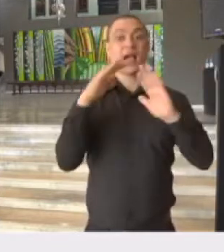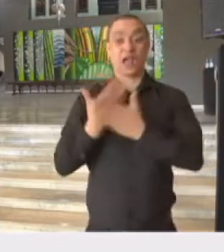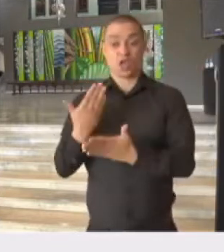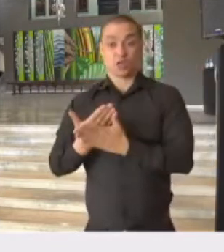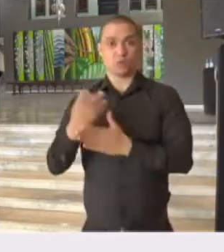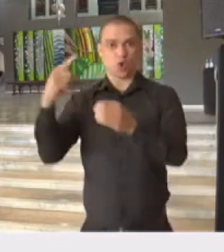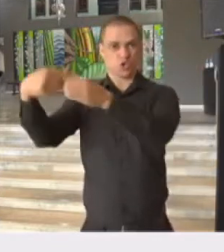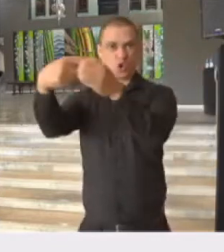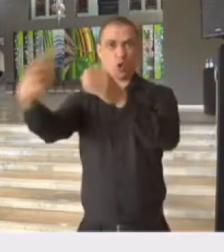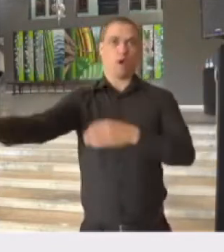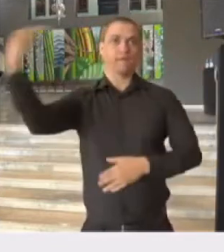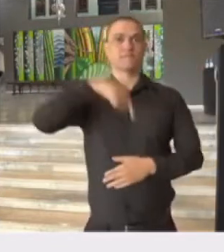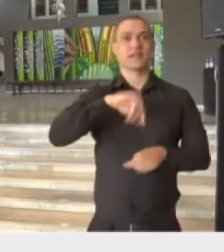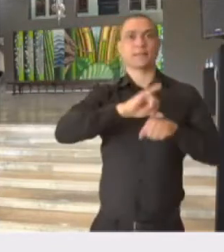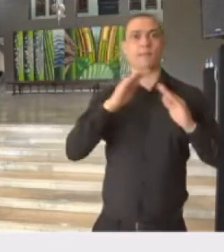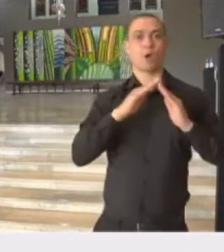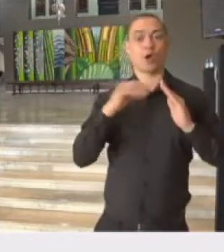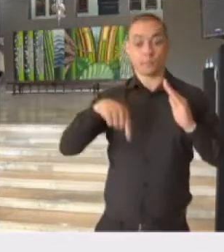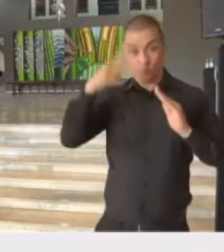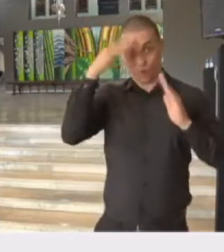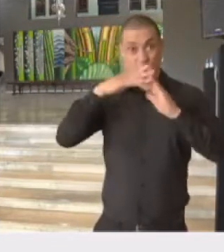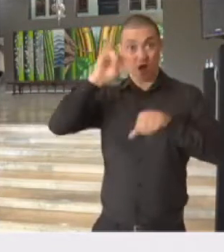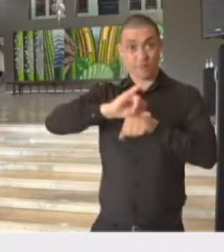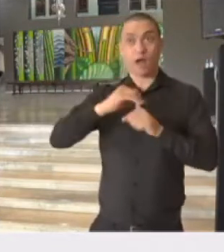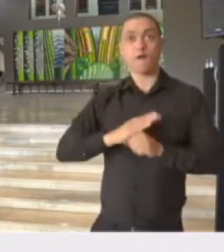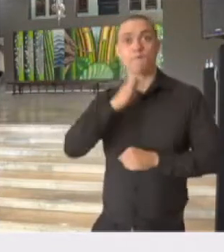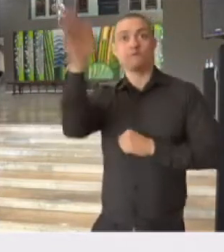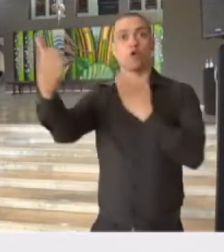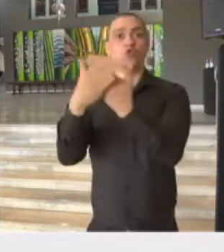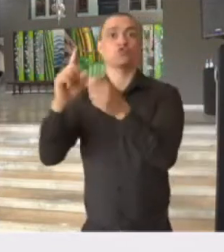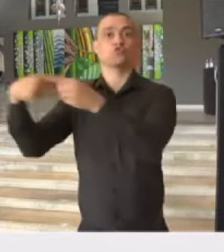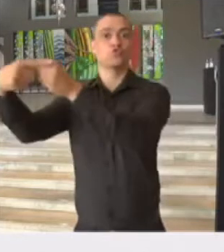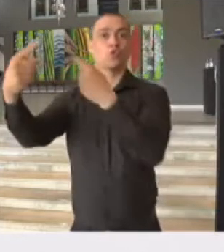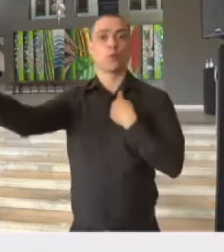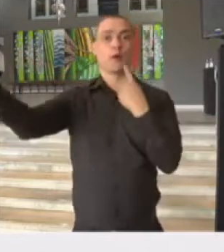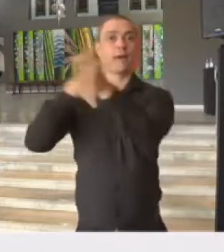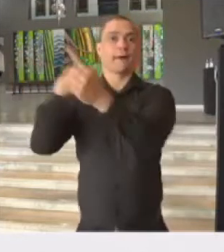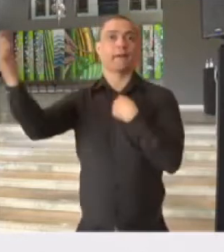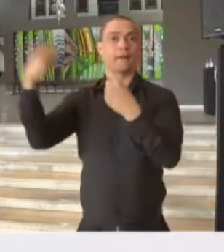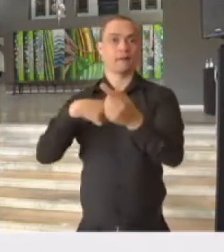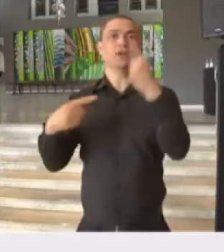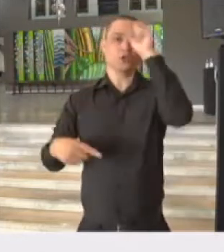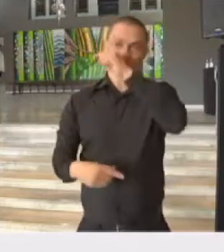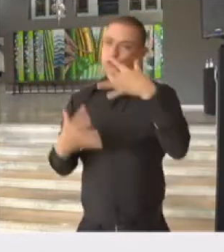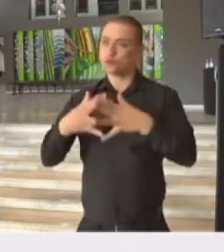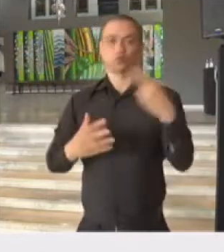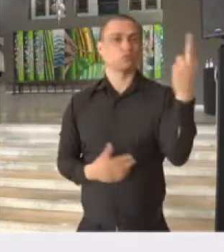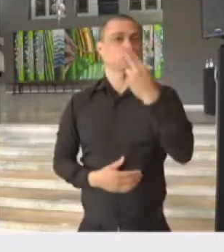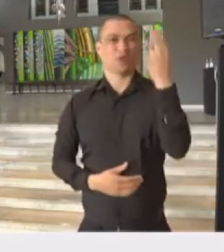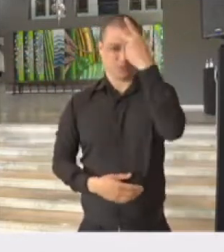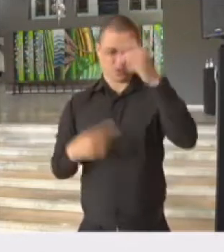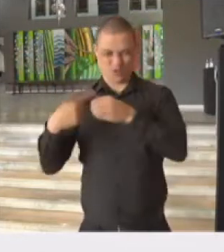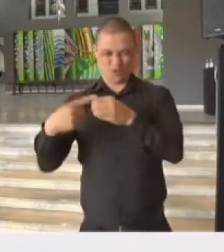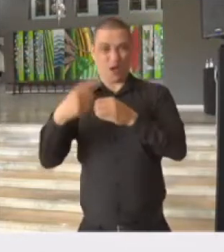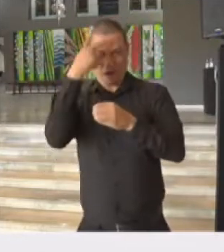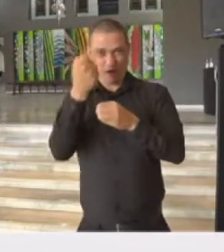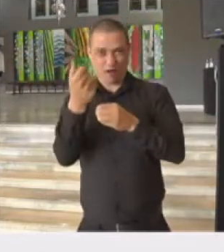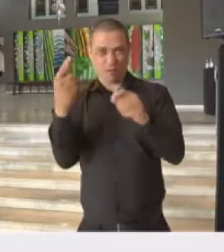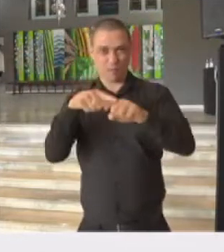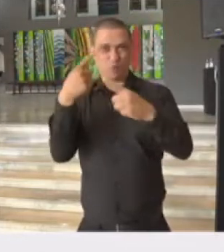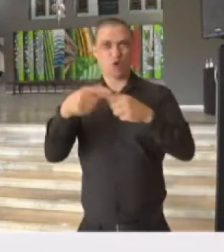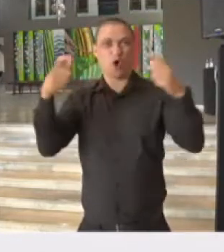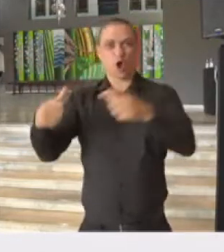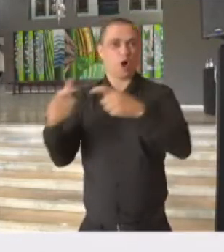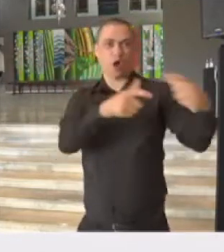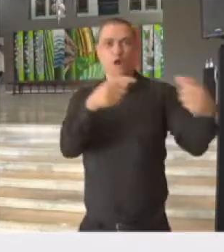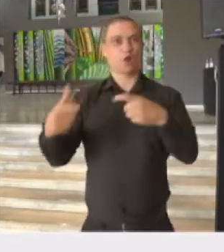estudam no interior, vêm para a capital, da capital mesmo, que vão para o interior, trânsito gigantesco entre municípios, mesmo fora de